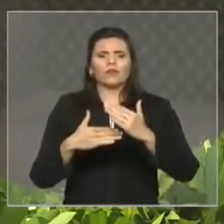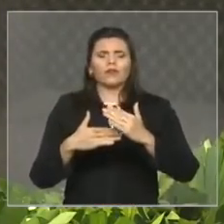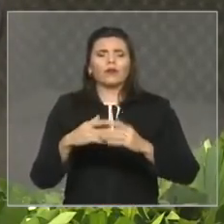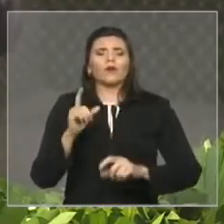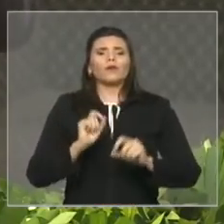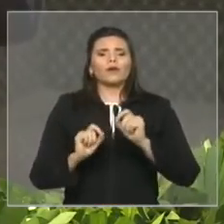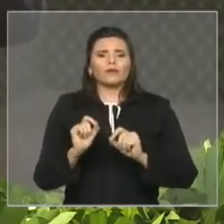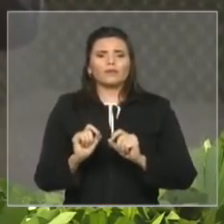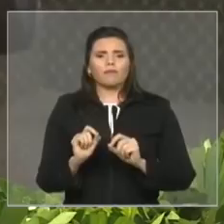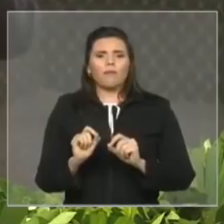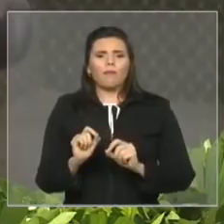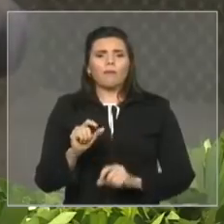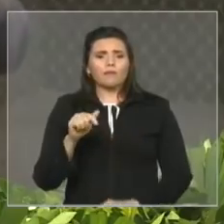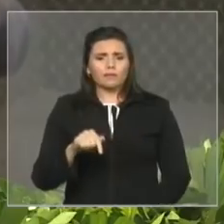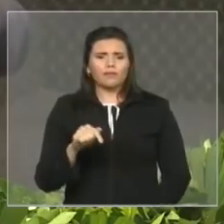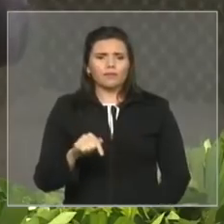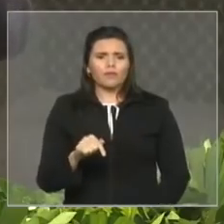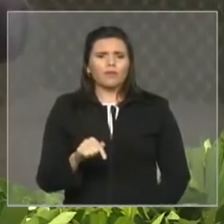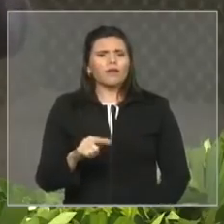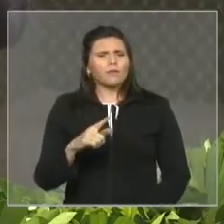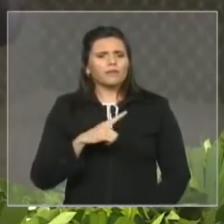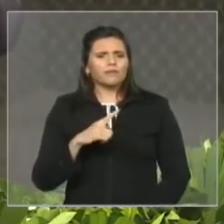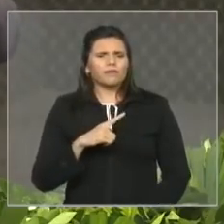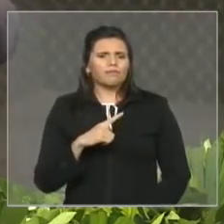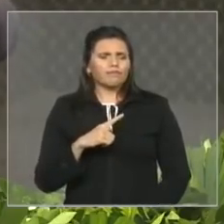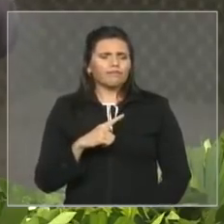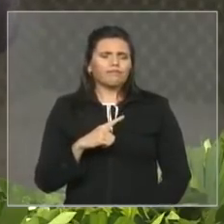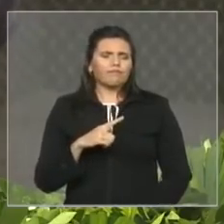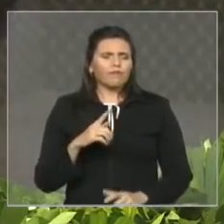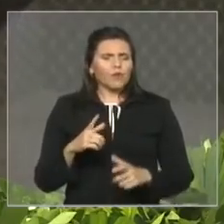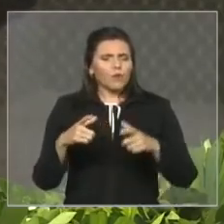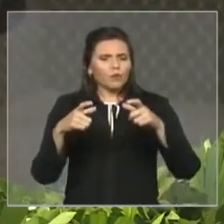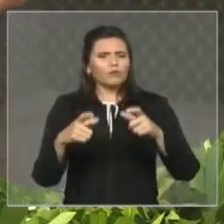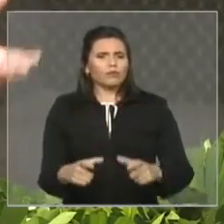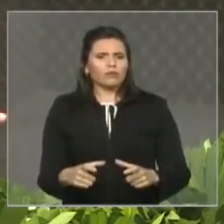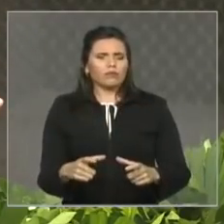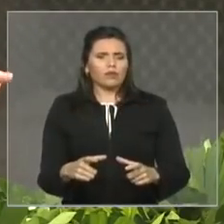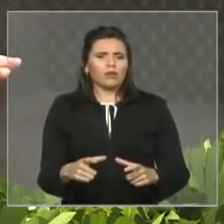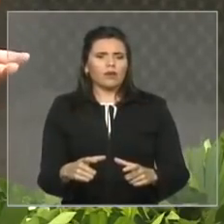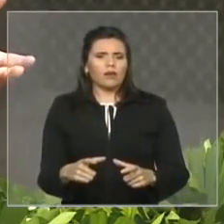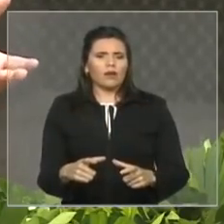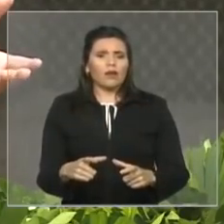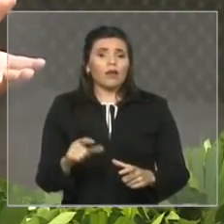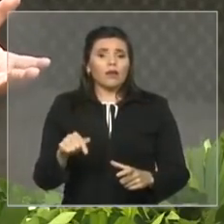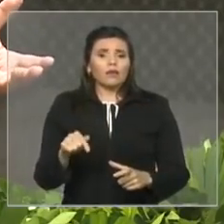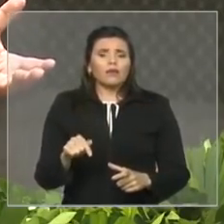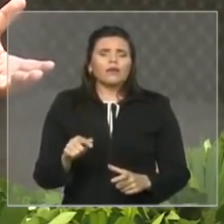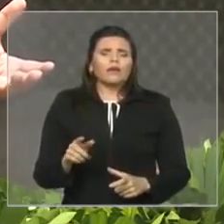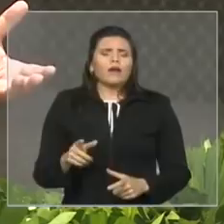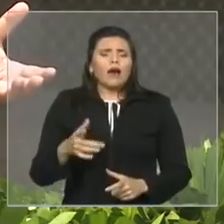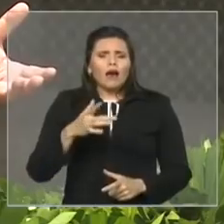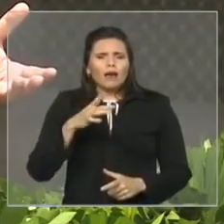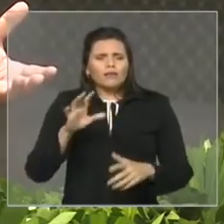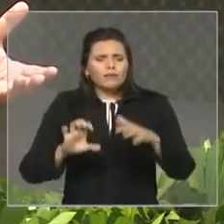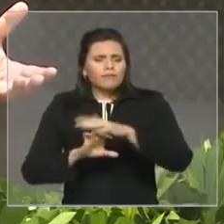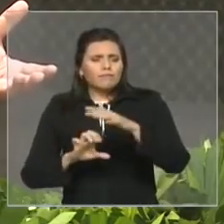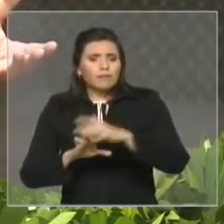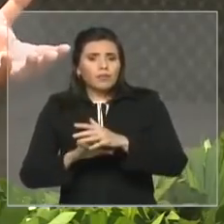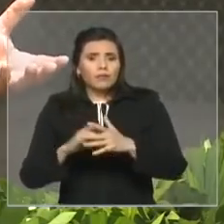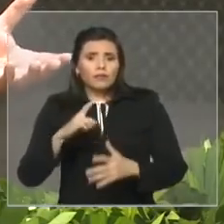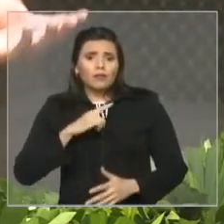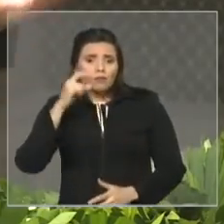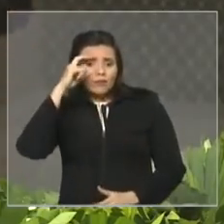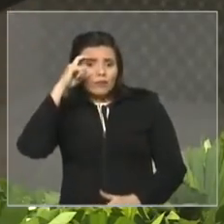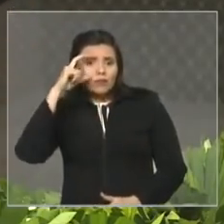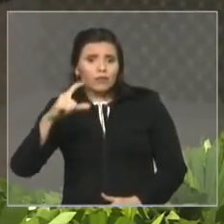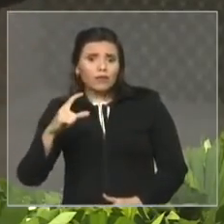institucional saudável para empreender de modo que quero senhor vice-governador Carlos Brandão de